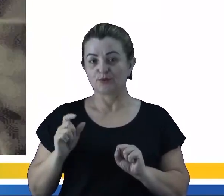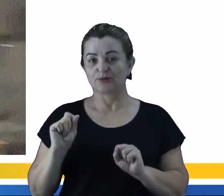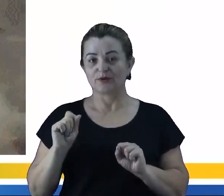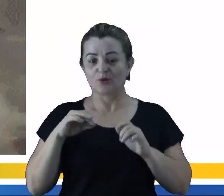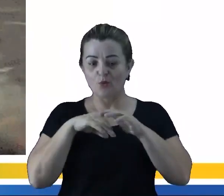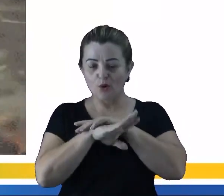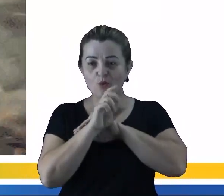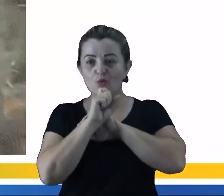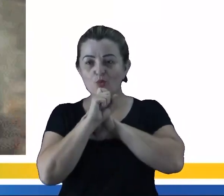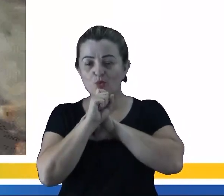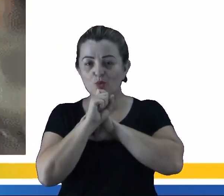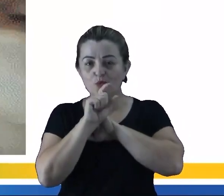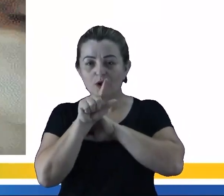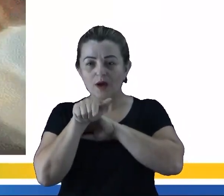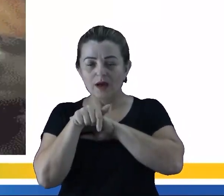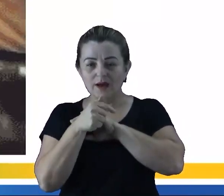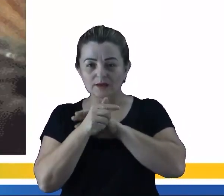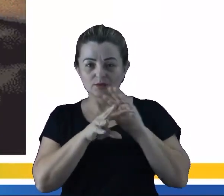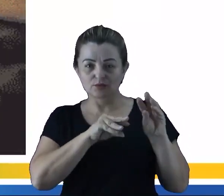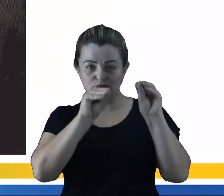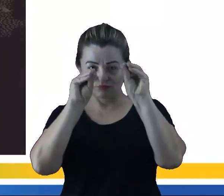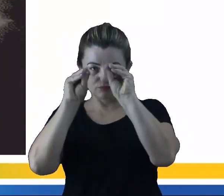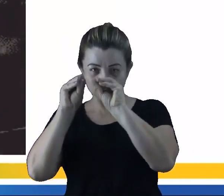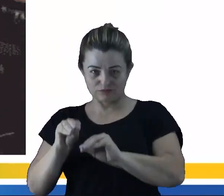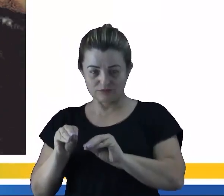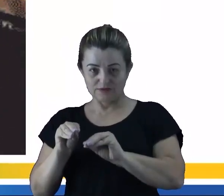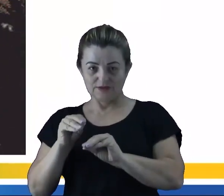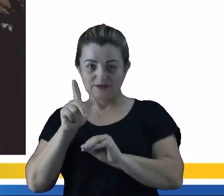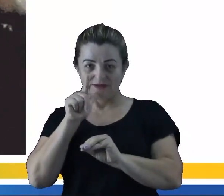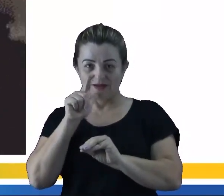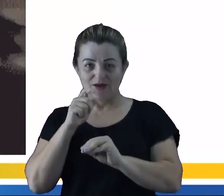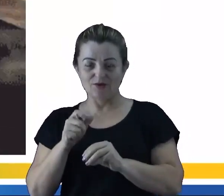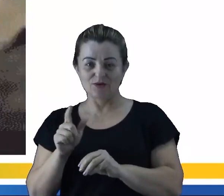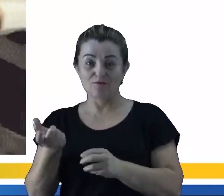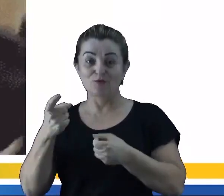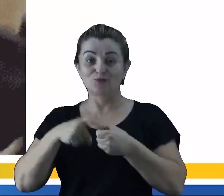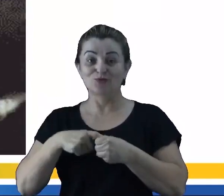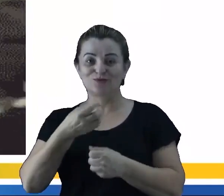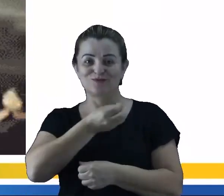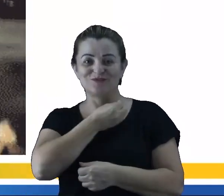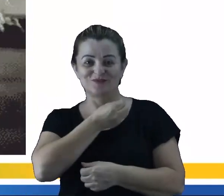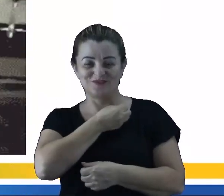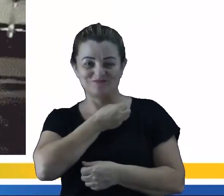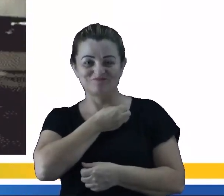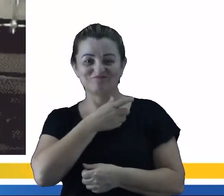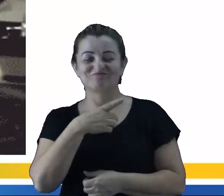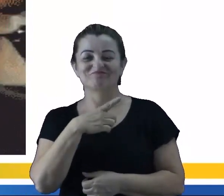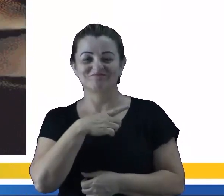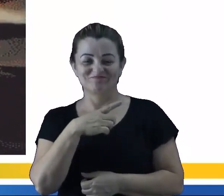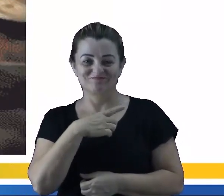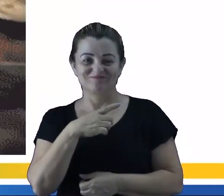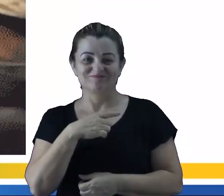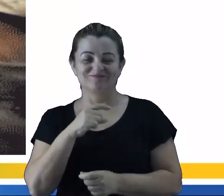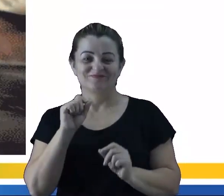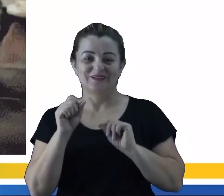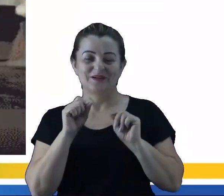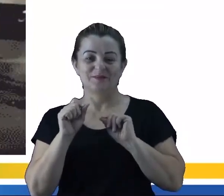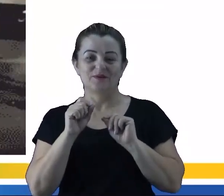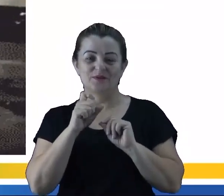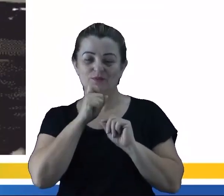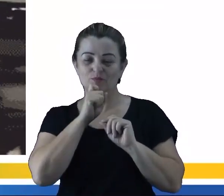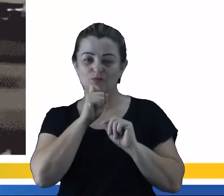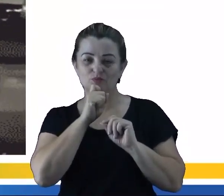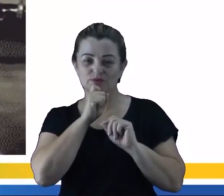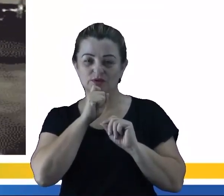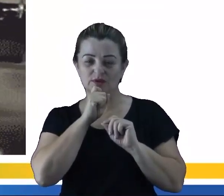aí, depois, eles colocaram novamente na água e o peixinho voltou à vida. Então, a gente utiliza também o nitrogênio líquido ali para congelar